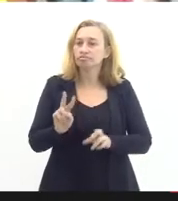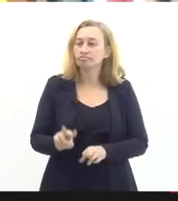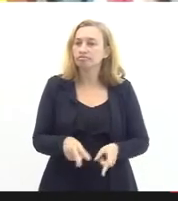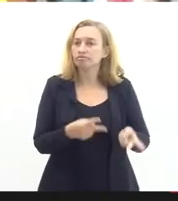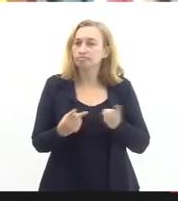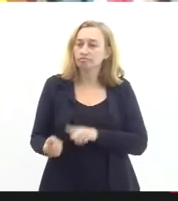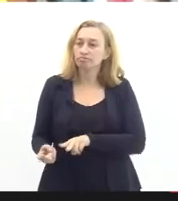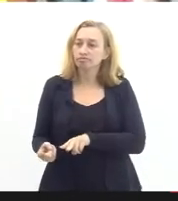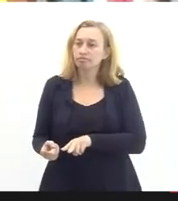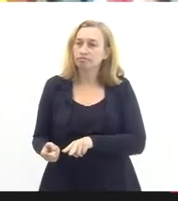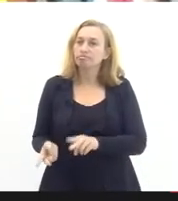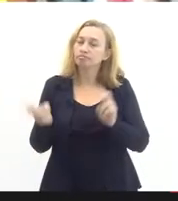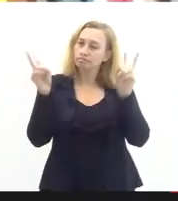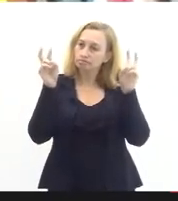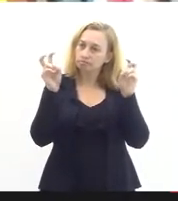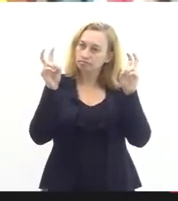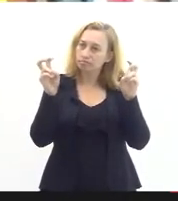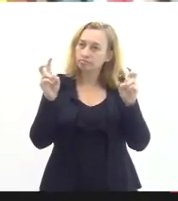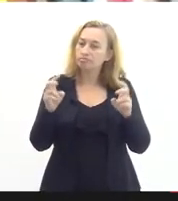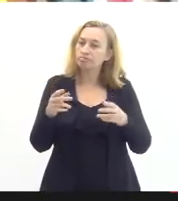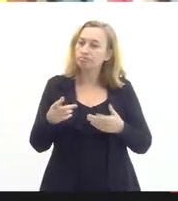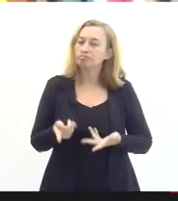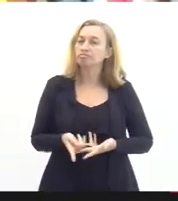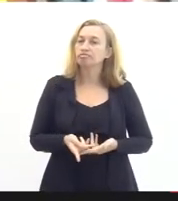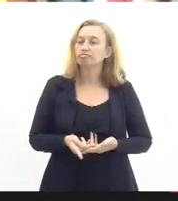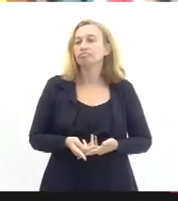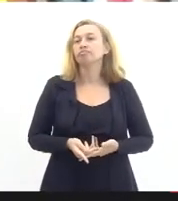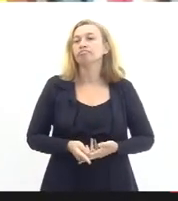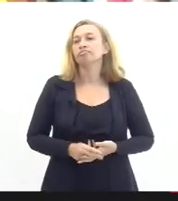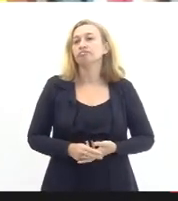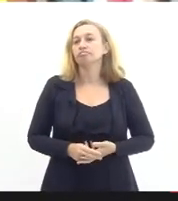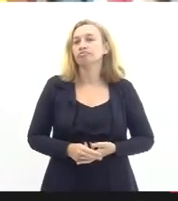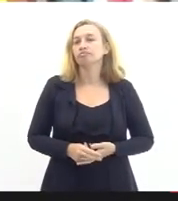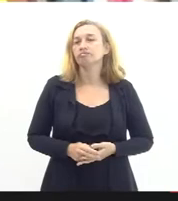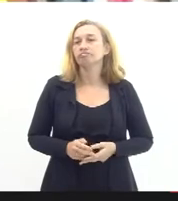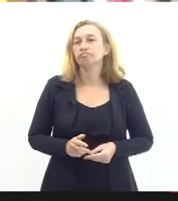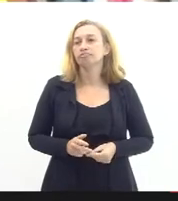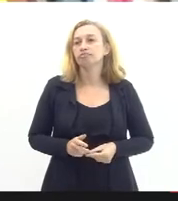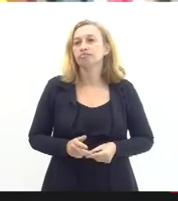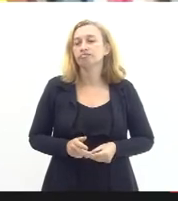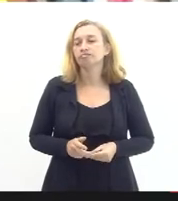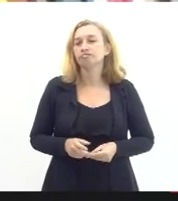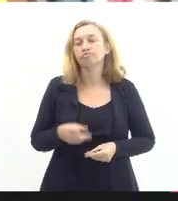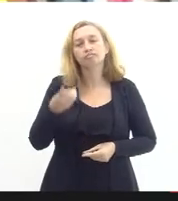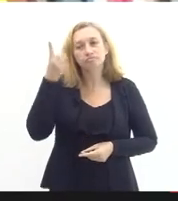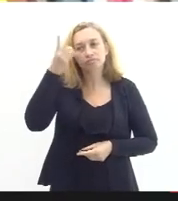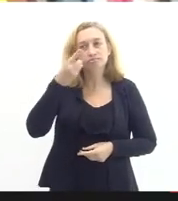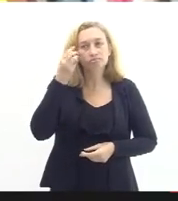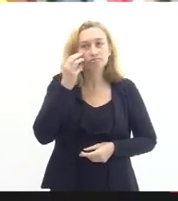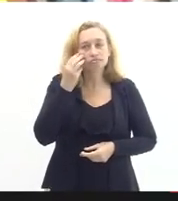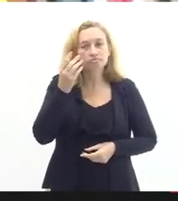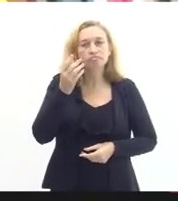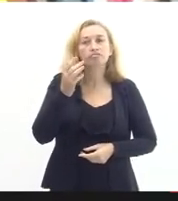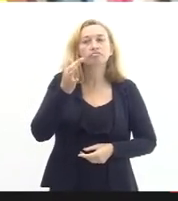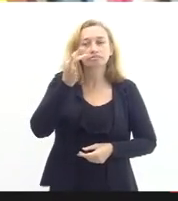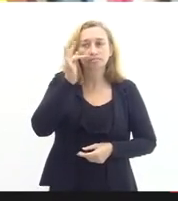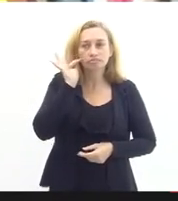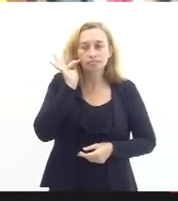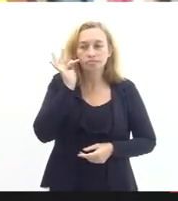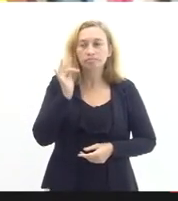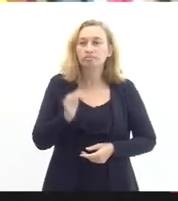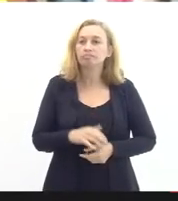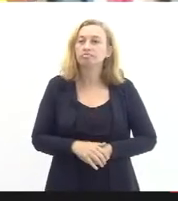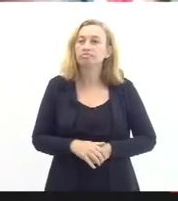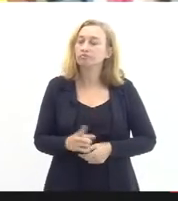dessas dessas questões e conclamo assim como o deputado Valdeck e o deputado Serafim para